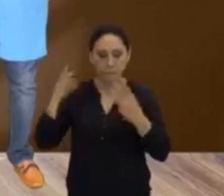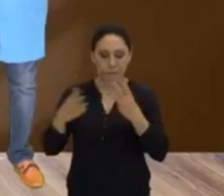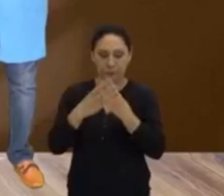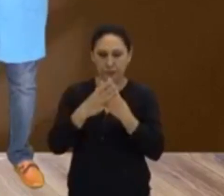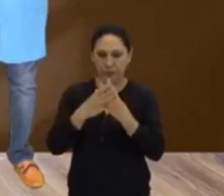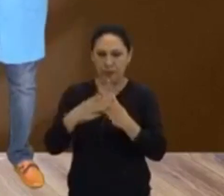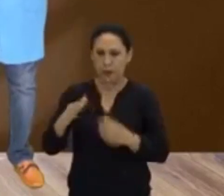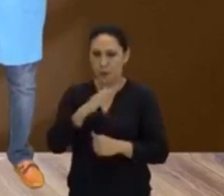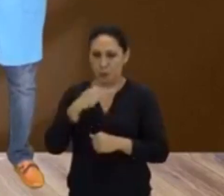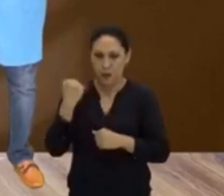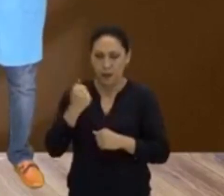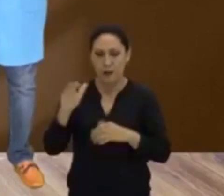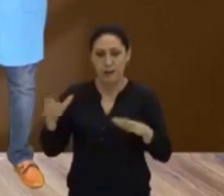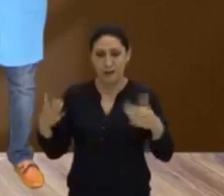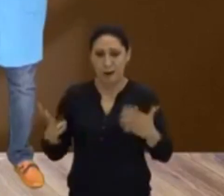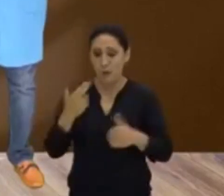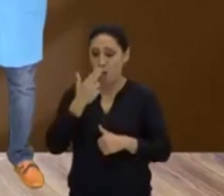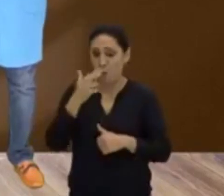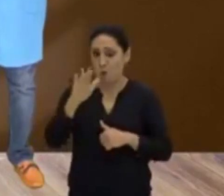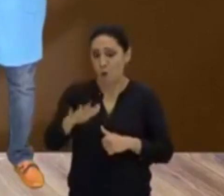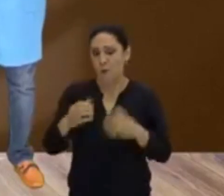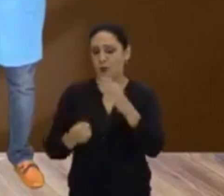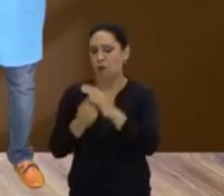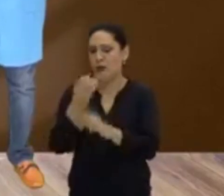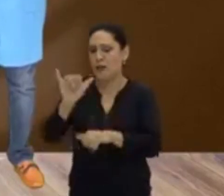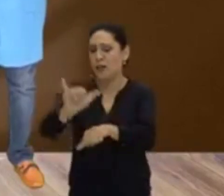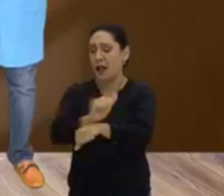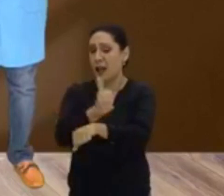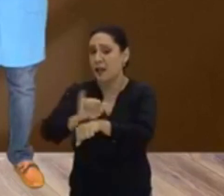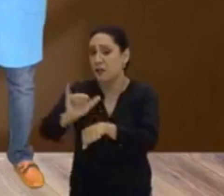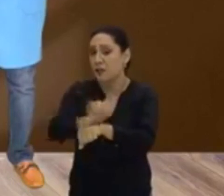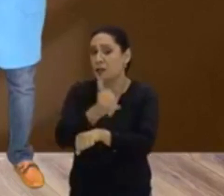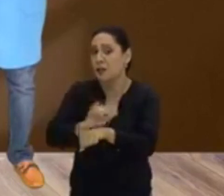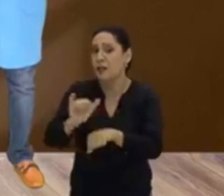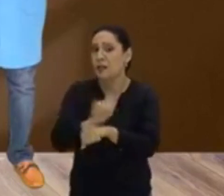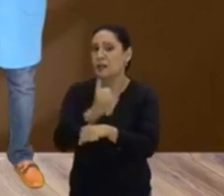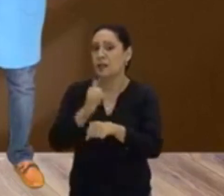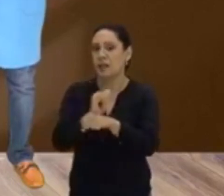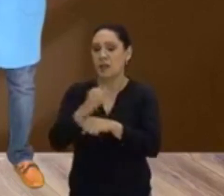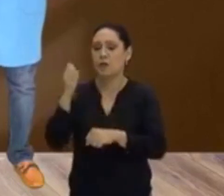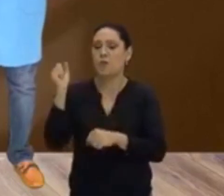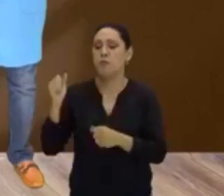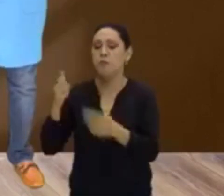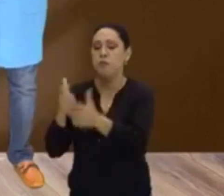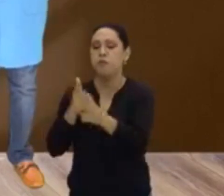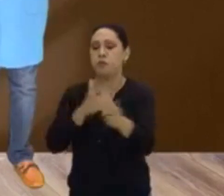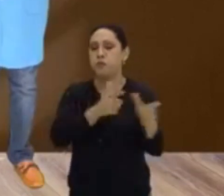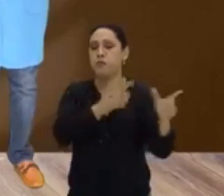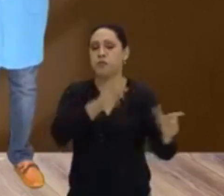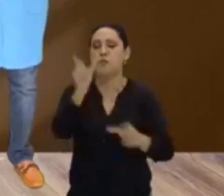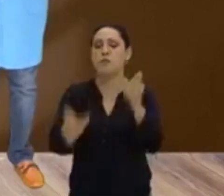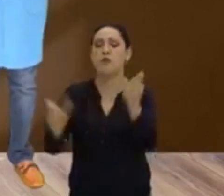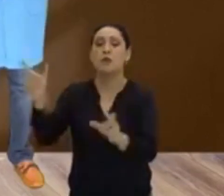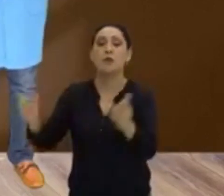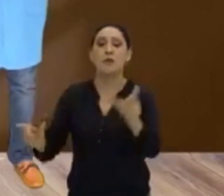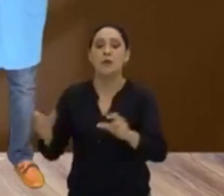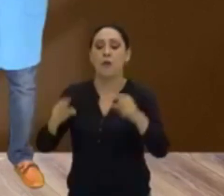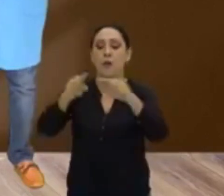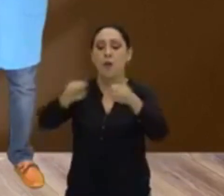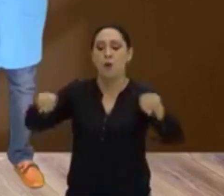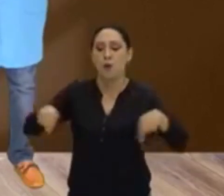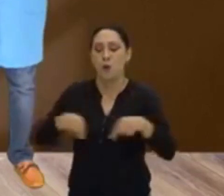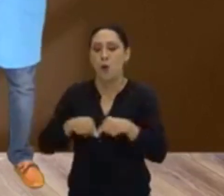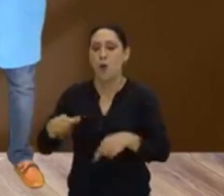então, o Hitler começou a criar estratégias de extermínio dos judeus. Campos de